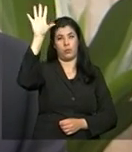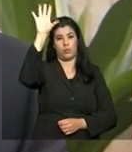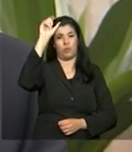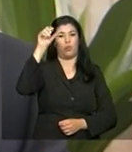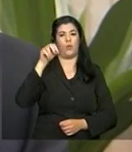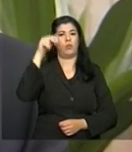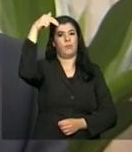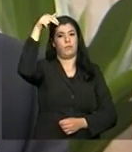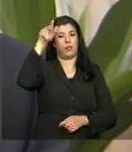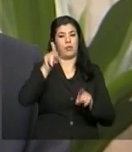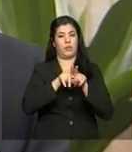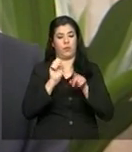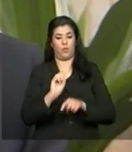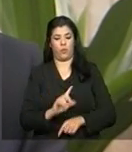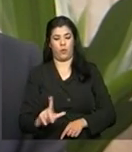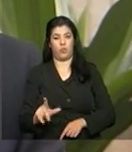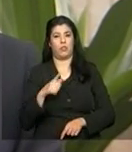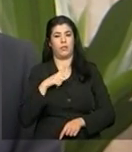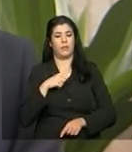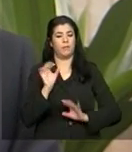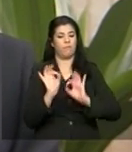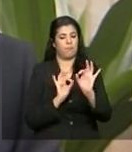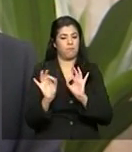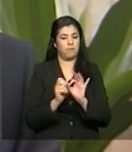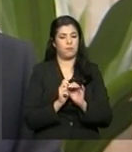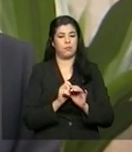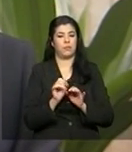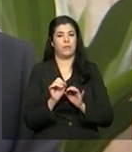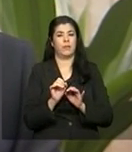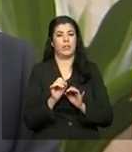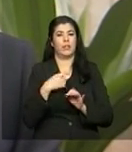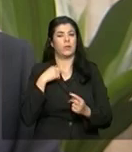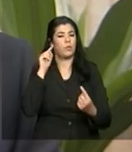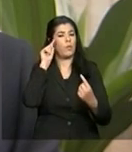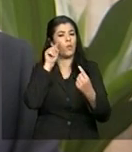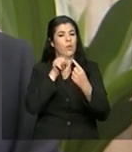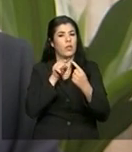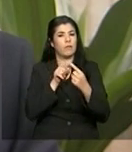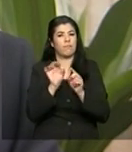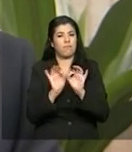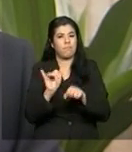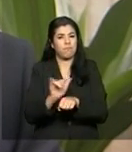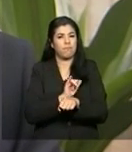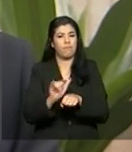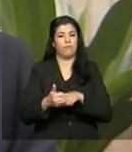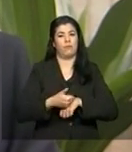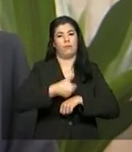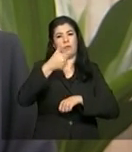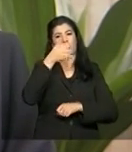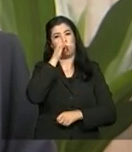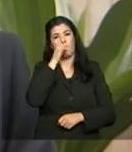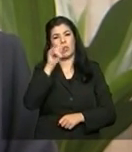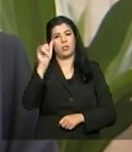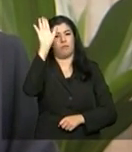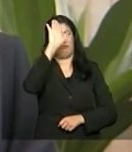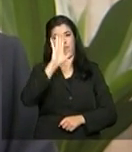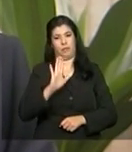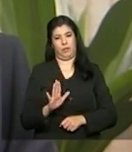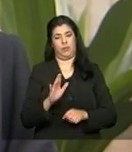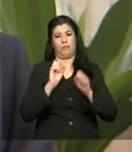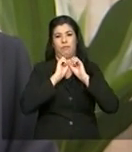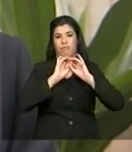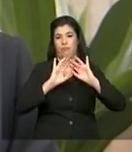na linha de tornar mais robusto o sistema elétrico brasileiro, na medida em que essas linhas que vão ser